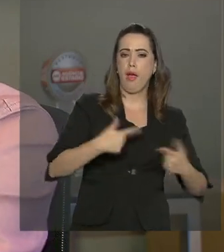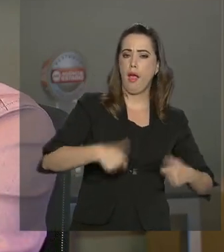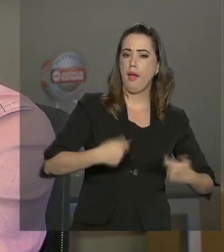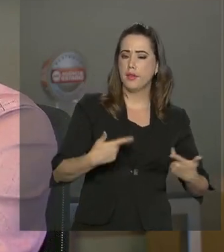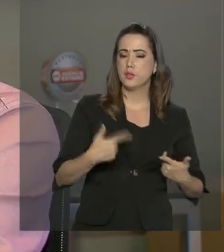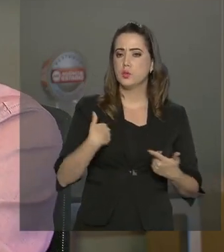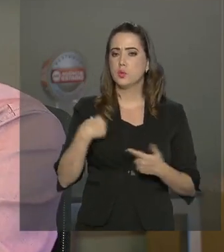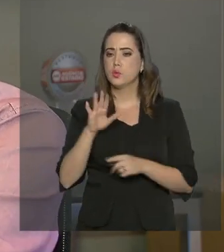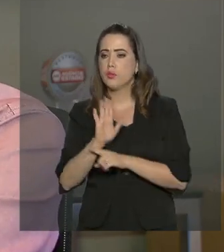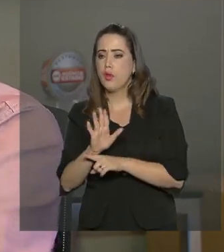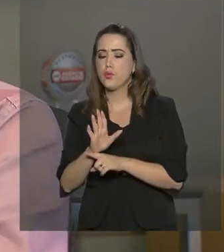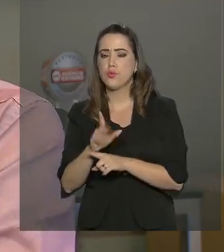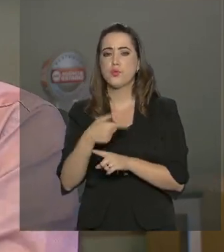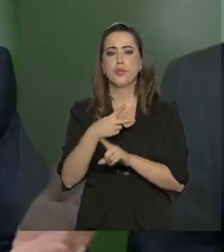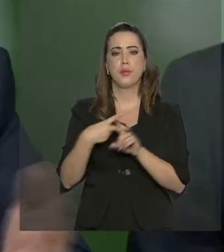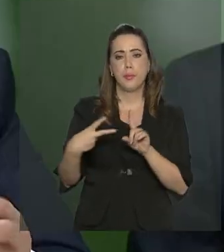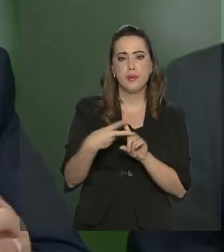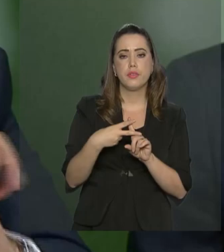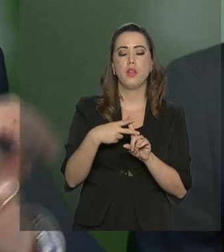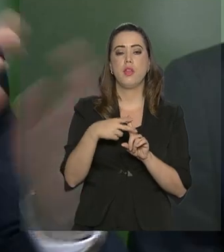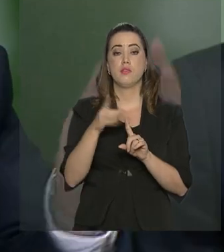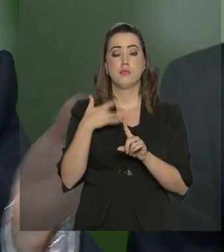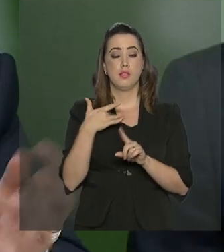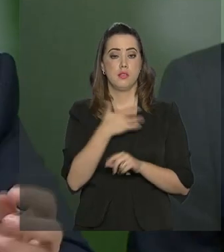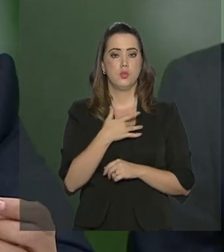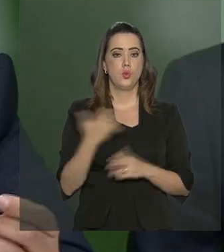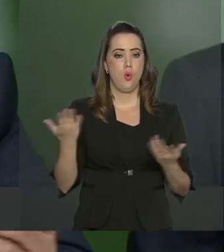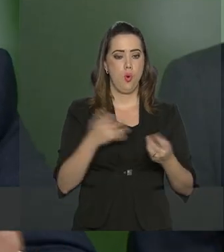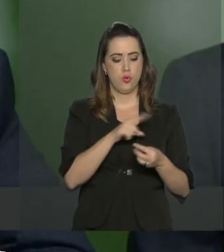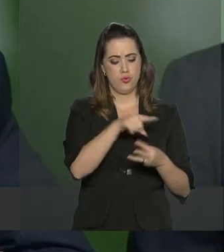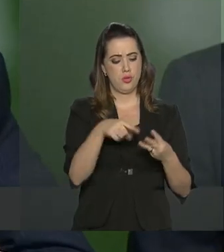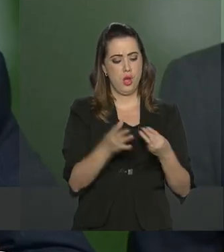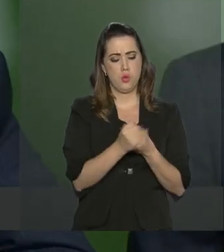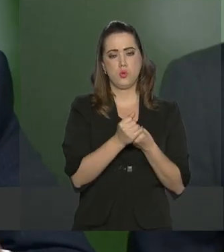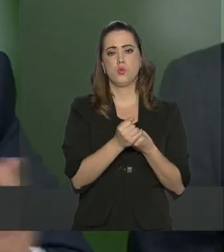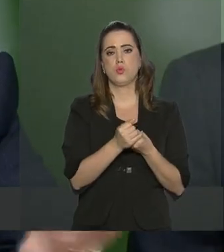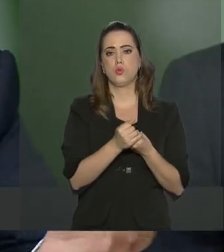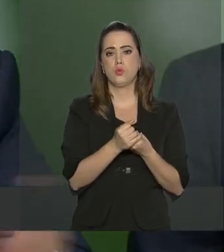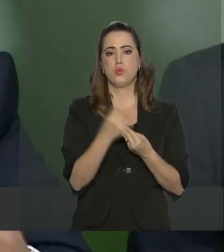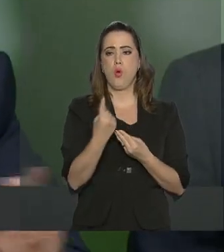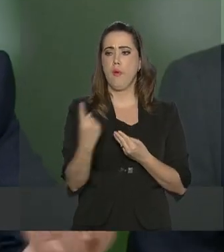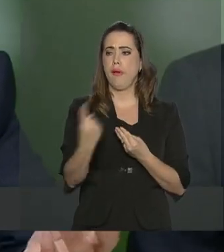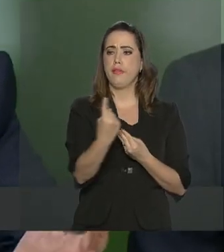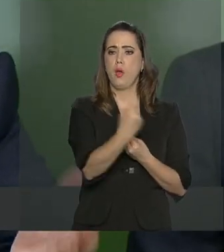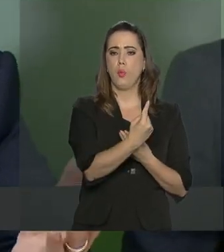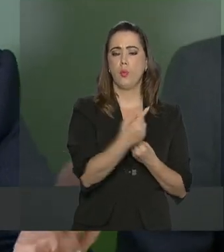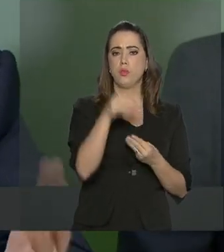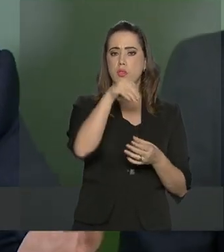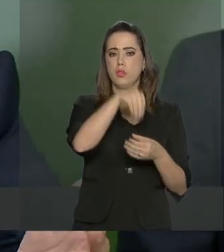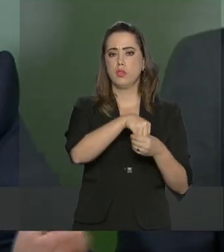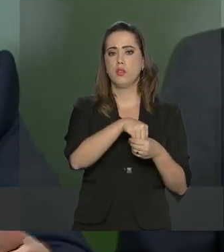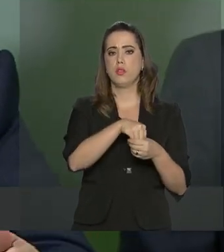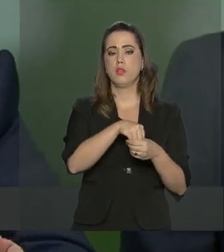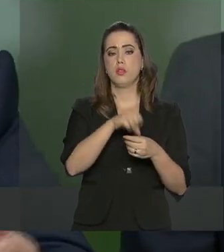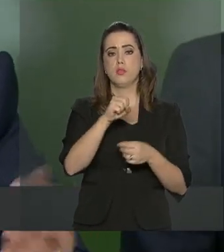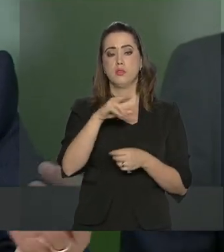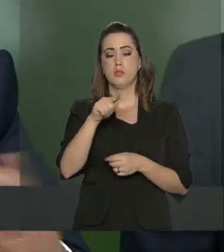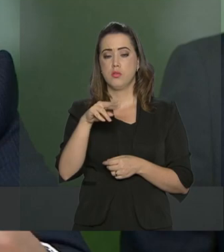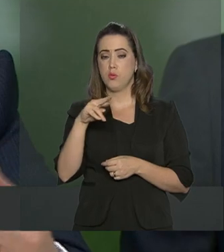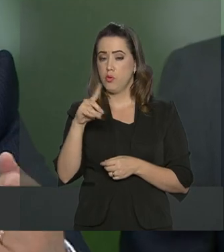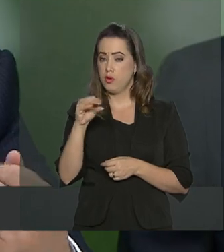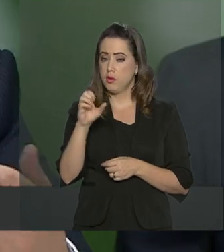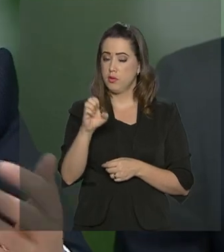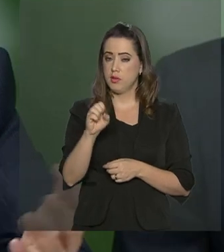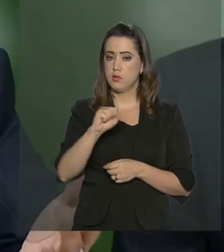Previdência, da Assistência e da Saúde. Hoje, como está tudo misturado, fica difícil saber o que é cada coisa dentro da Seguridade Social.